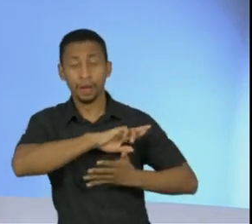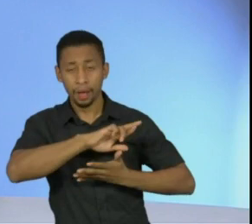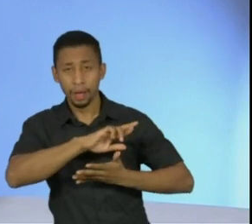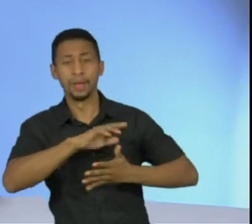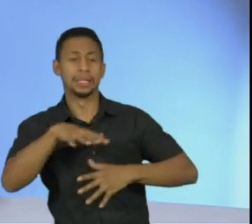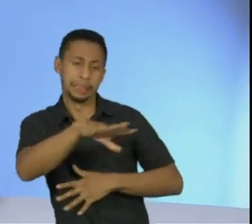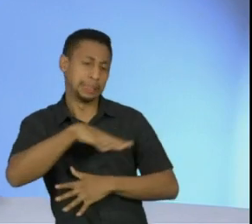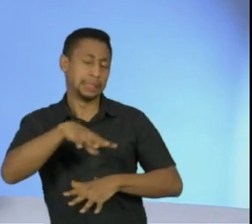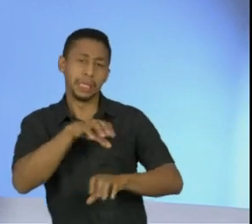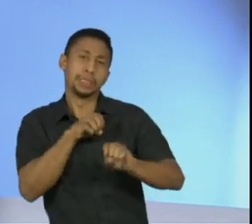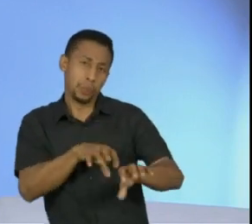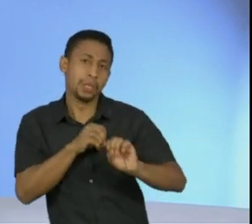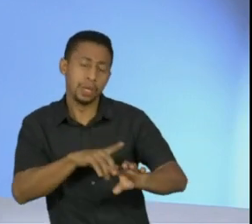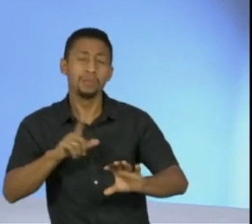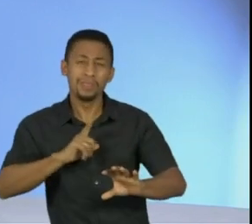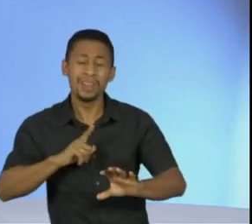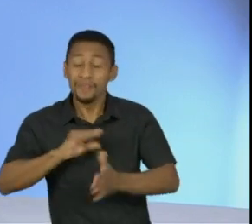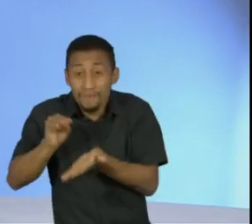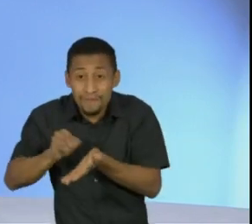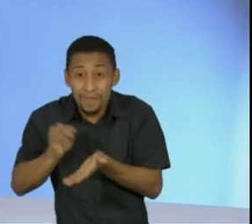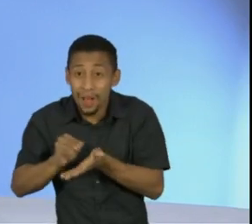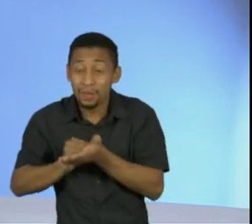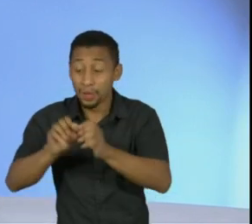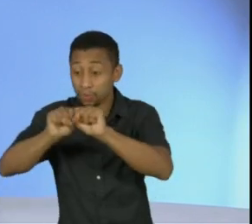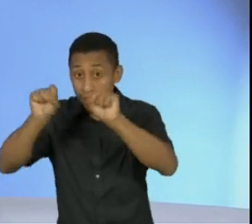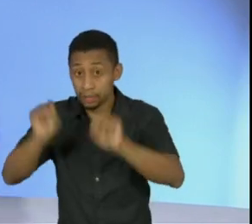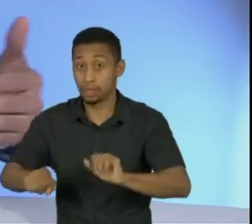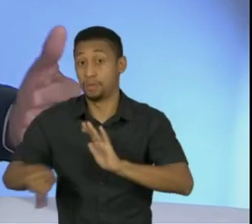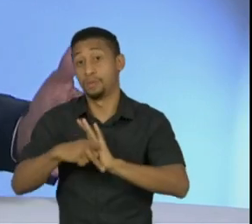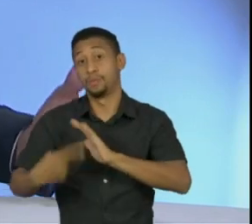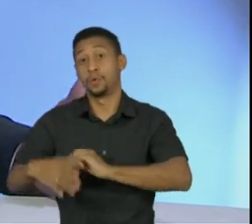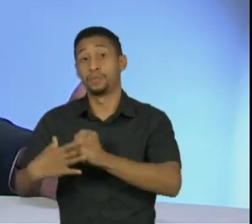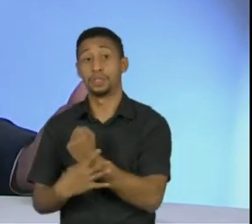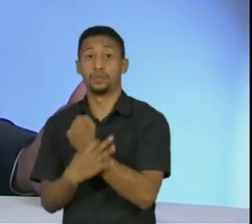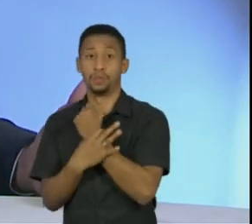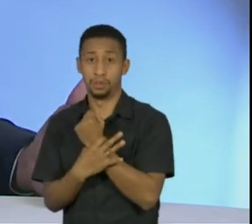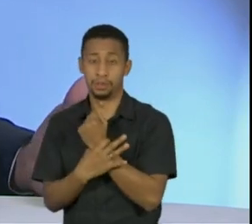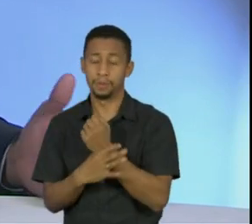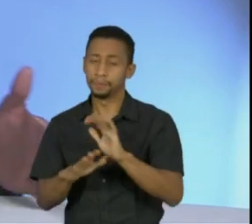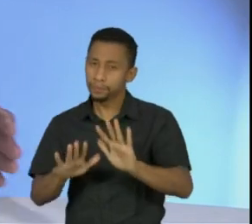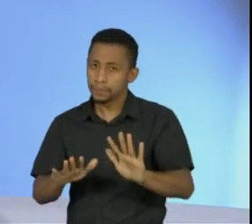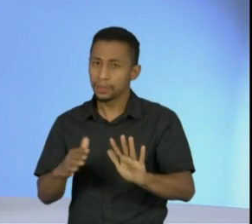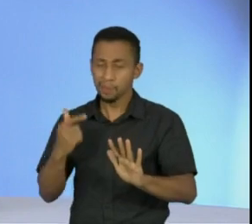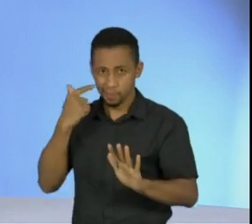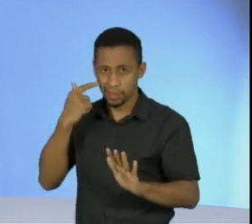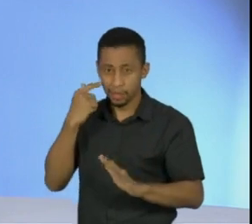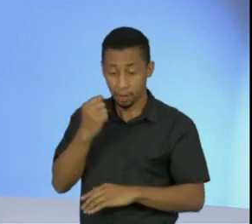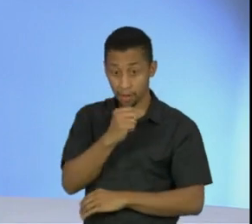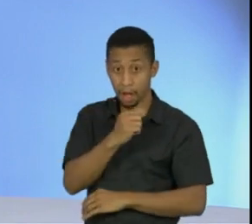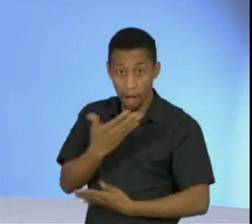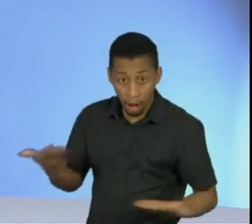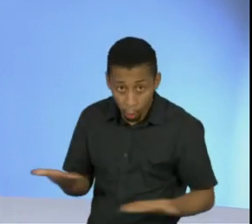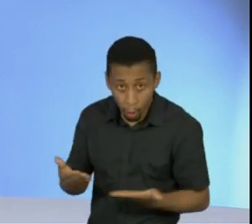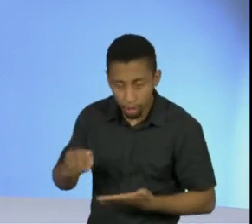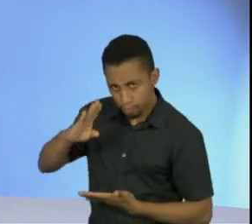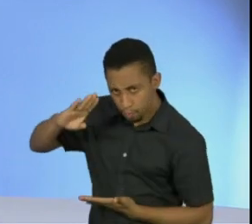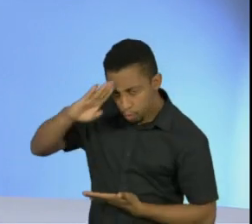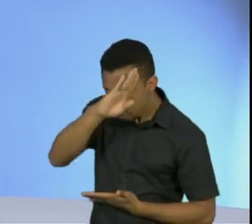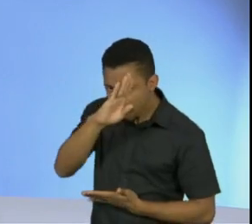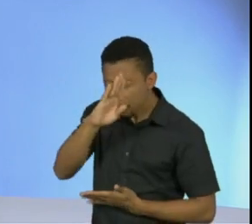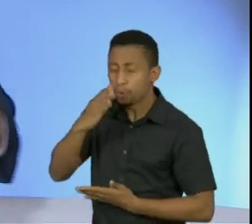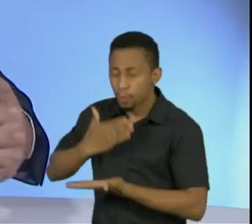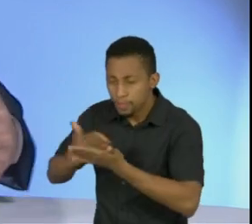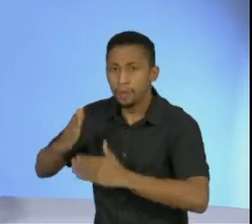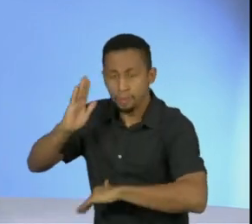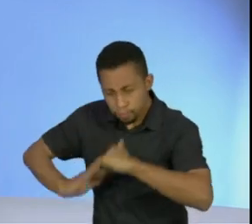Inclusive, esse sistema criou um fundo de recursos, que eu esperava que agora, com o governo Bolsonaro, pudesse colocar em prática esse sistema,